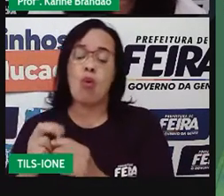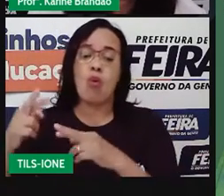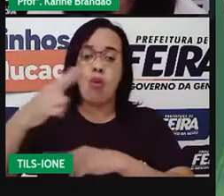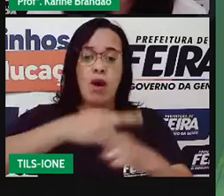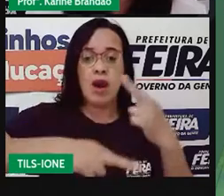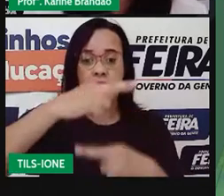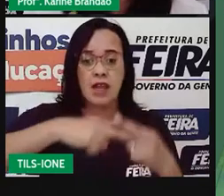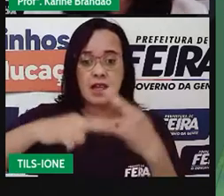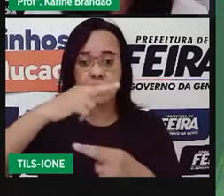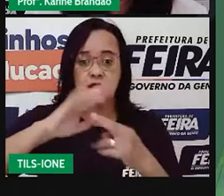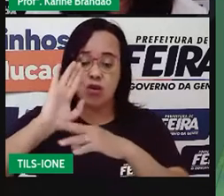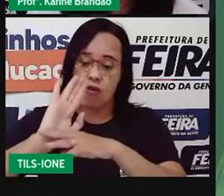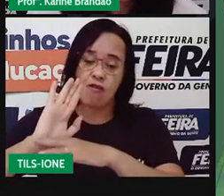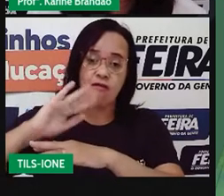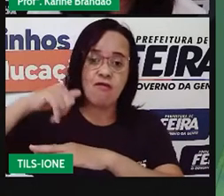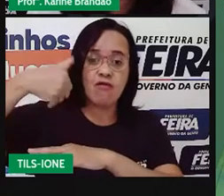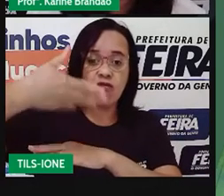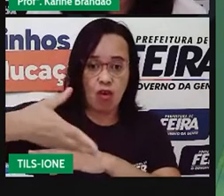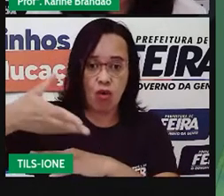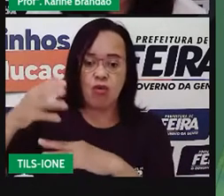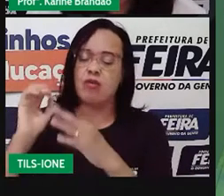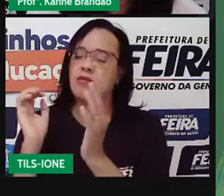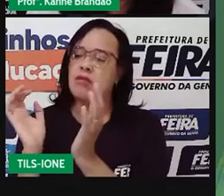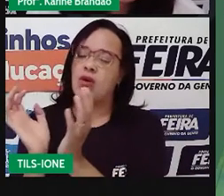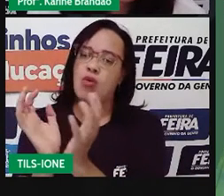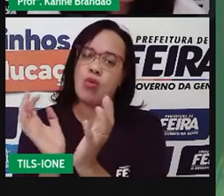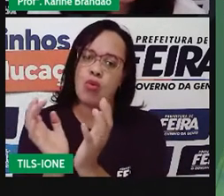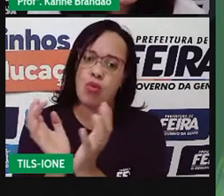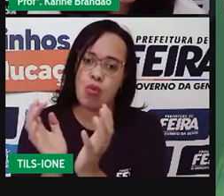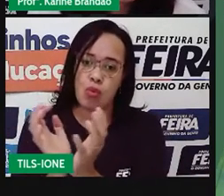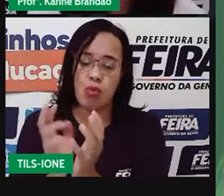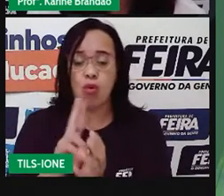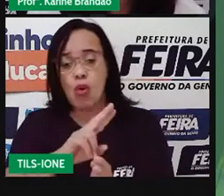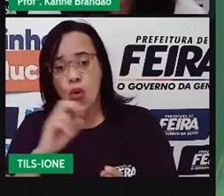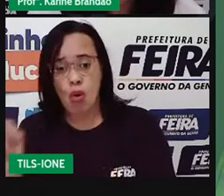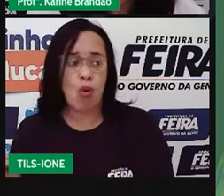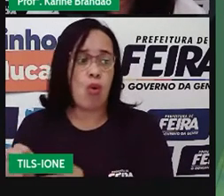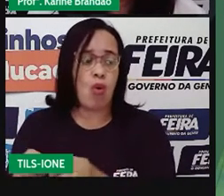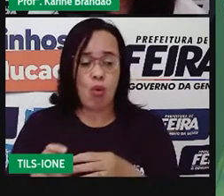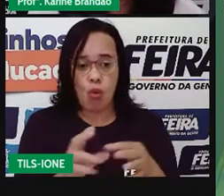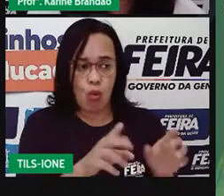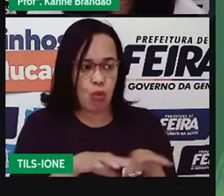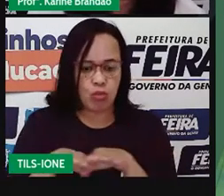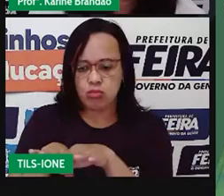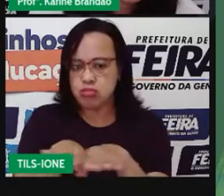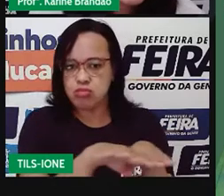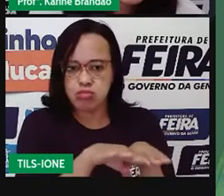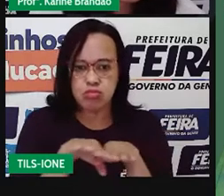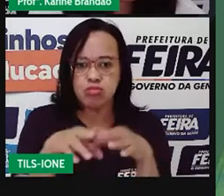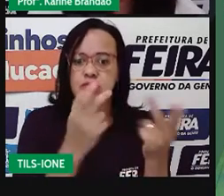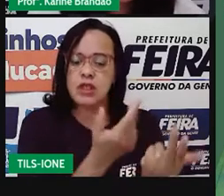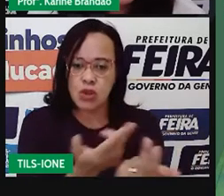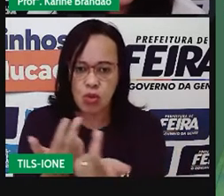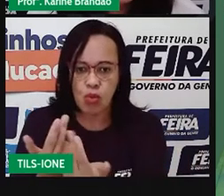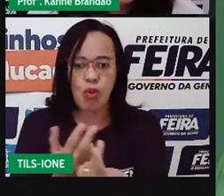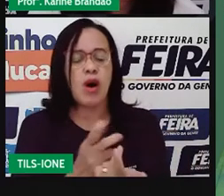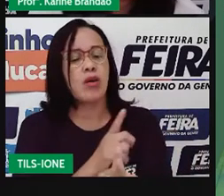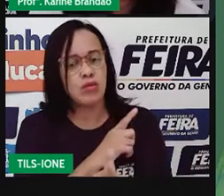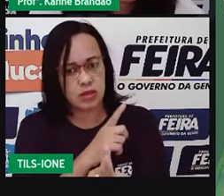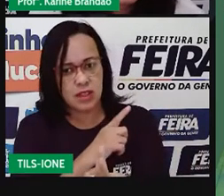ecológicas intraspecíficas, entre espécies diferentes, que é o mutualismo, protocooperação,